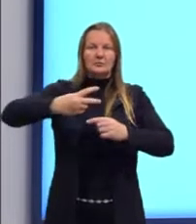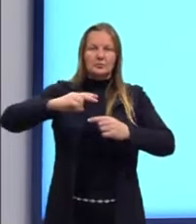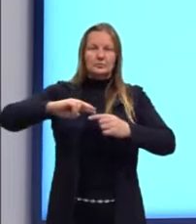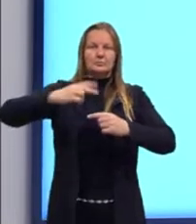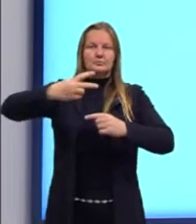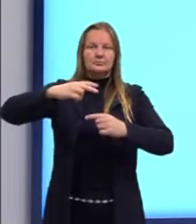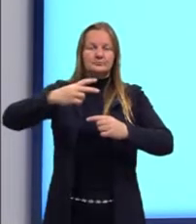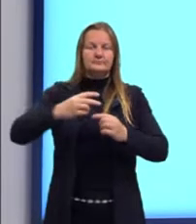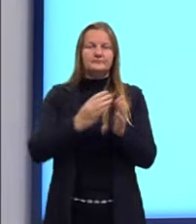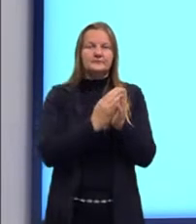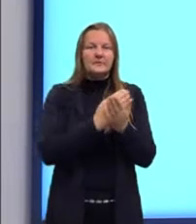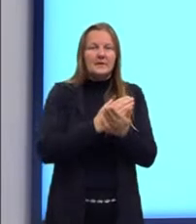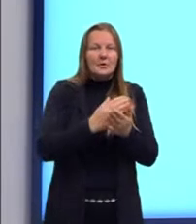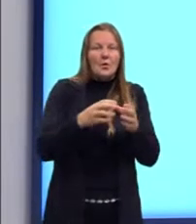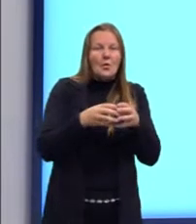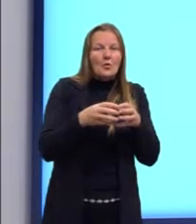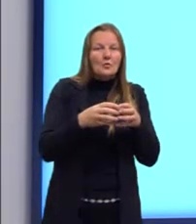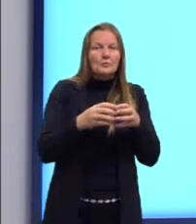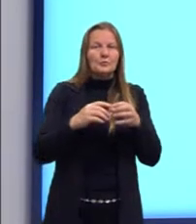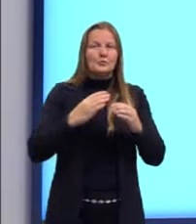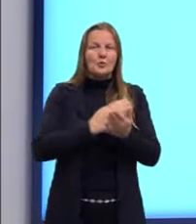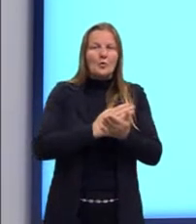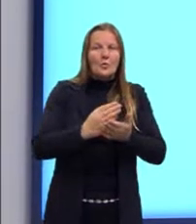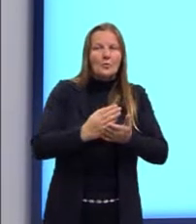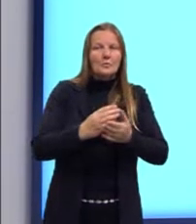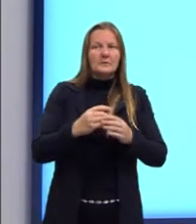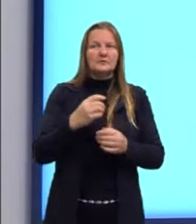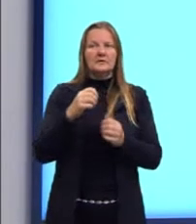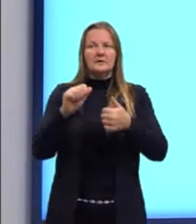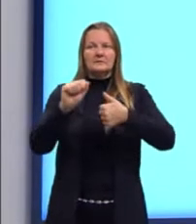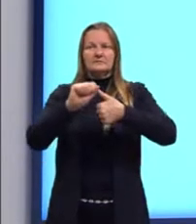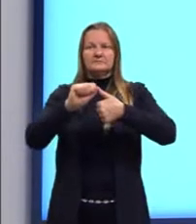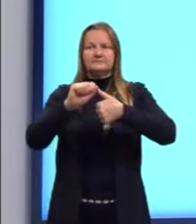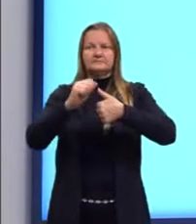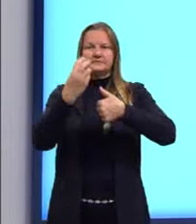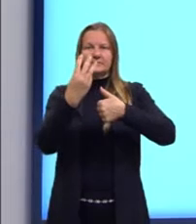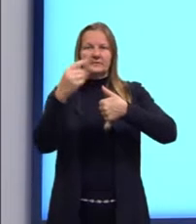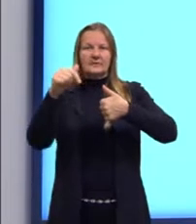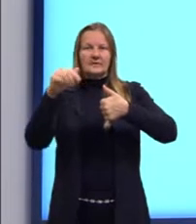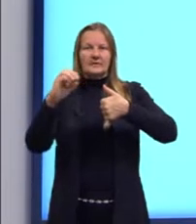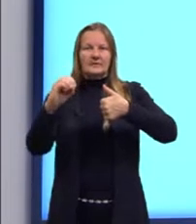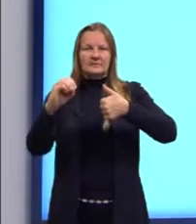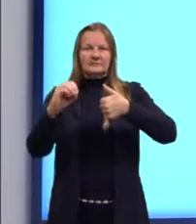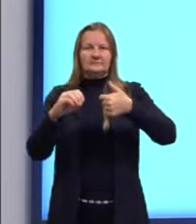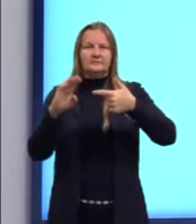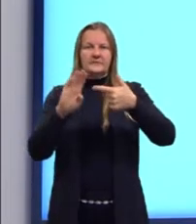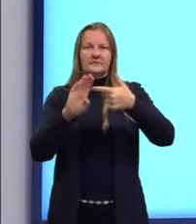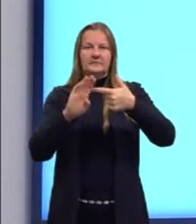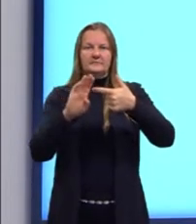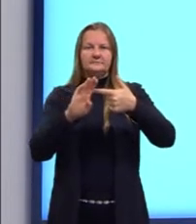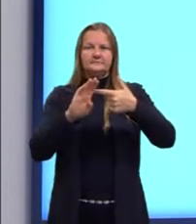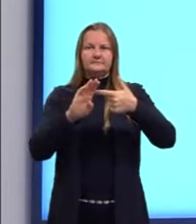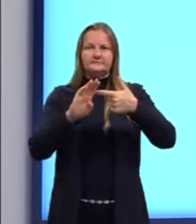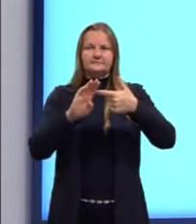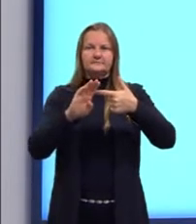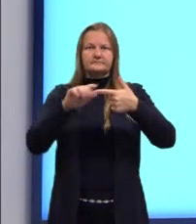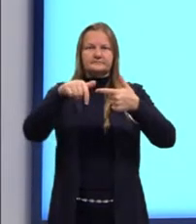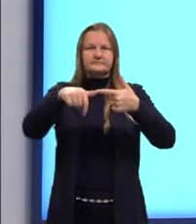inicial de bactérias era D. Letra A, 370. Letra B,